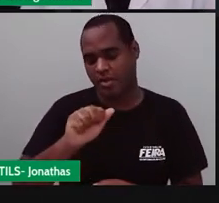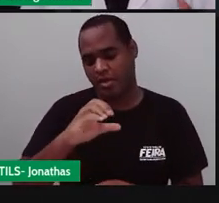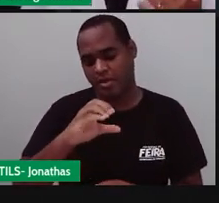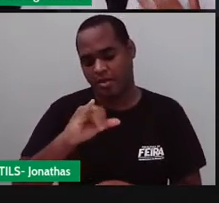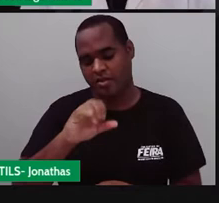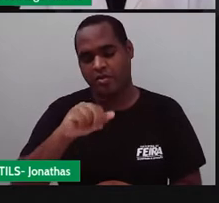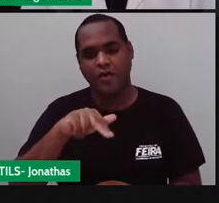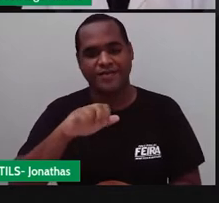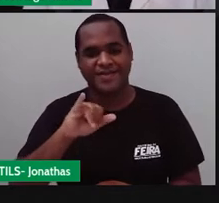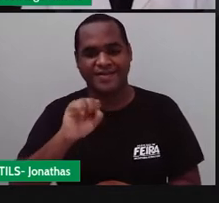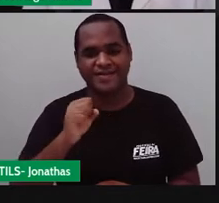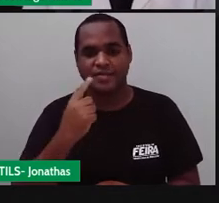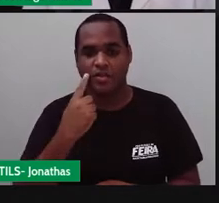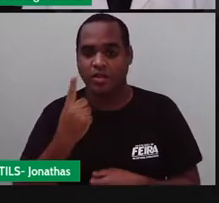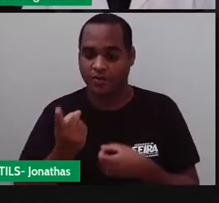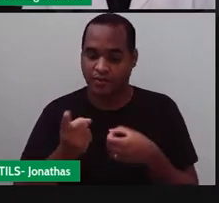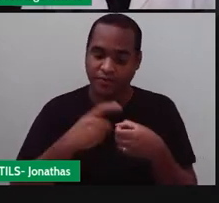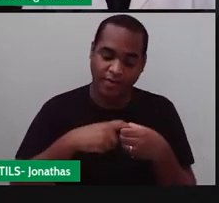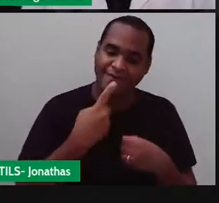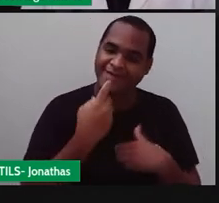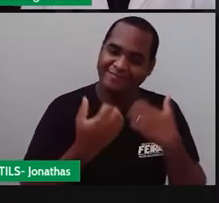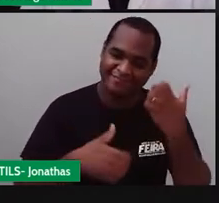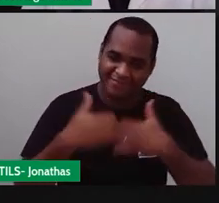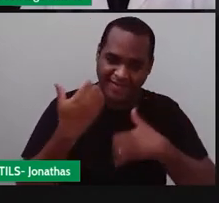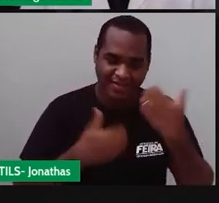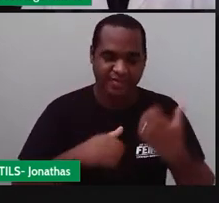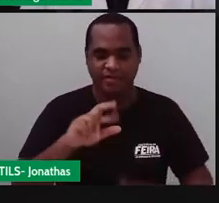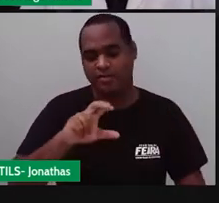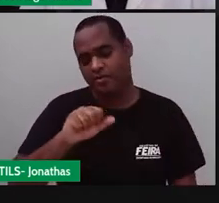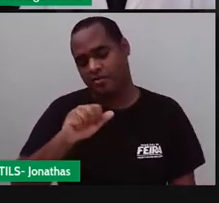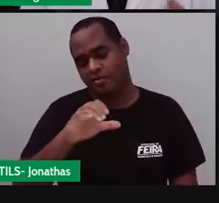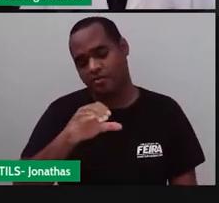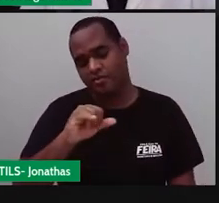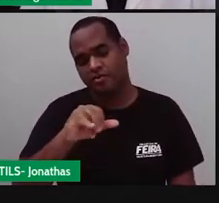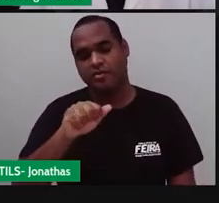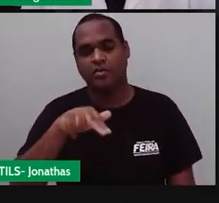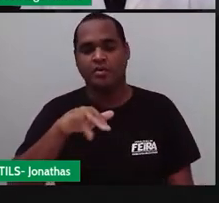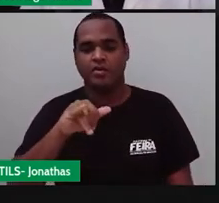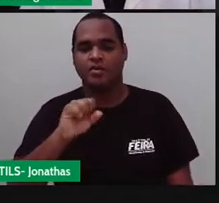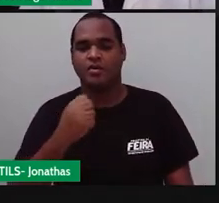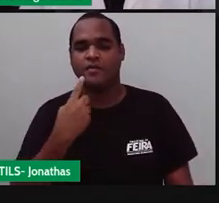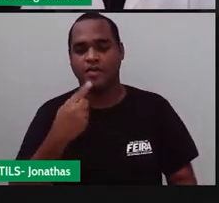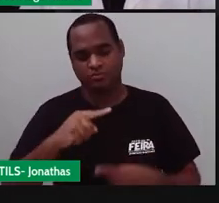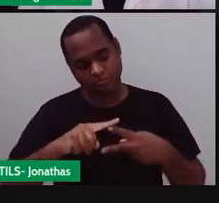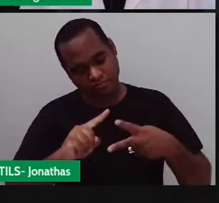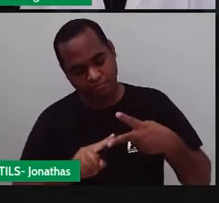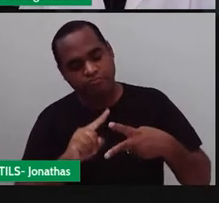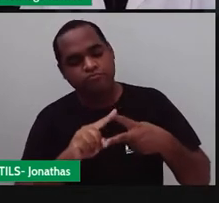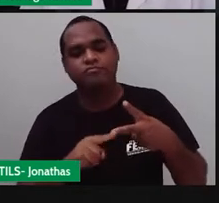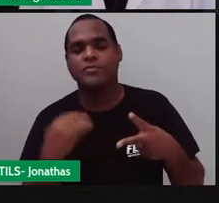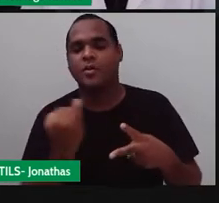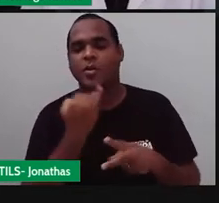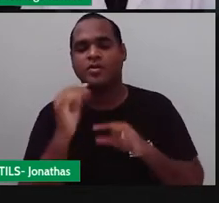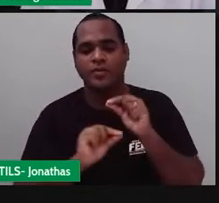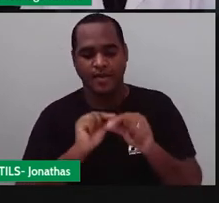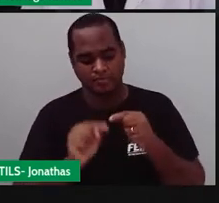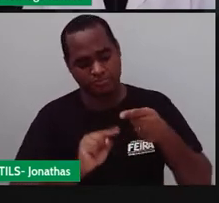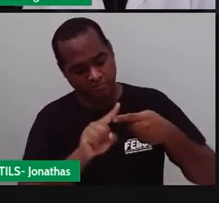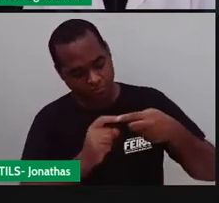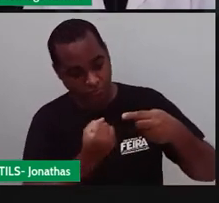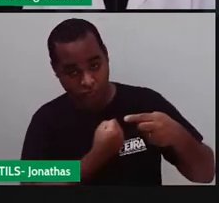aula, a gente volta a falar de números racionais para ver as duas formas como um número